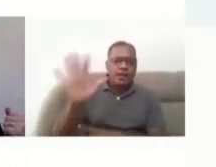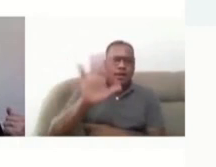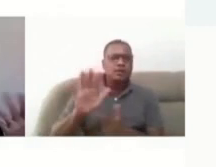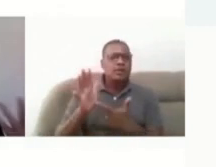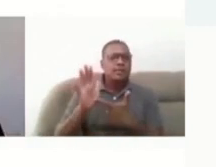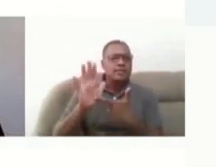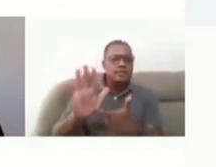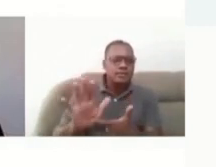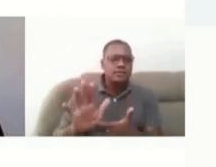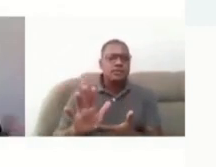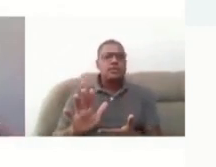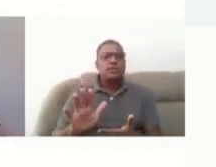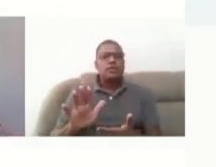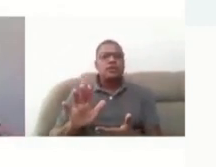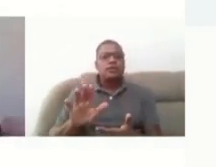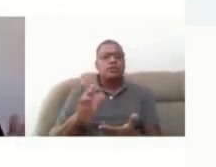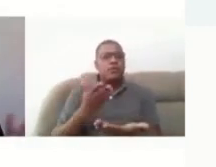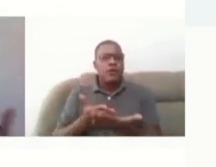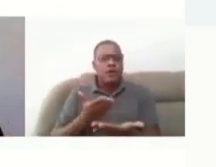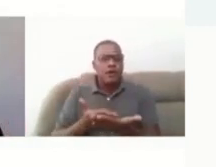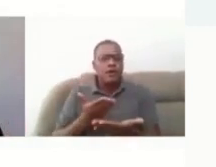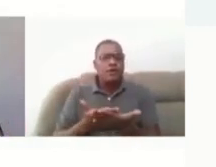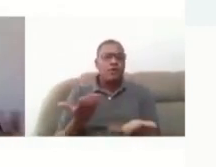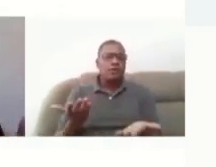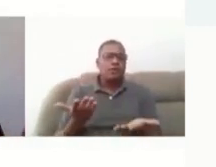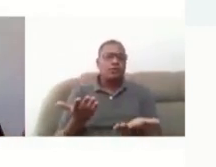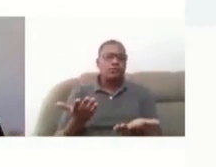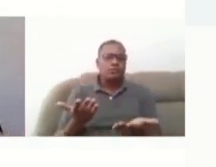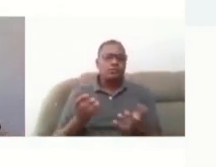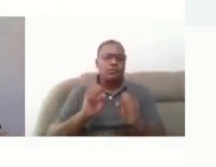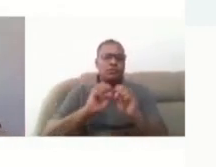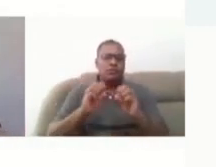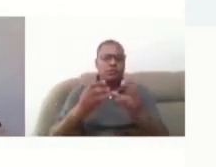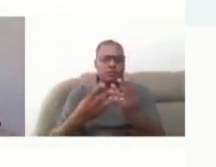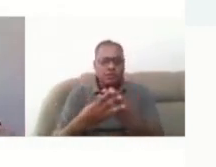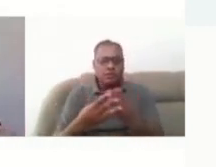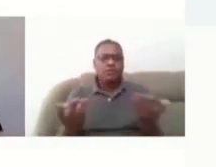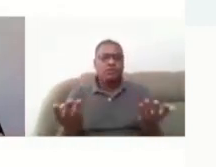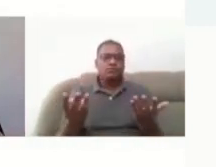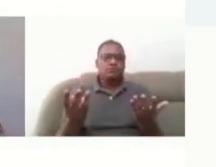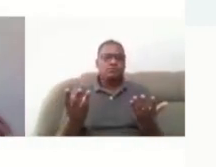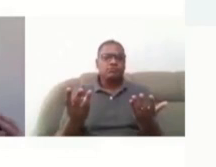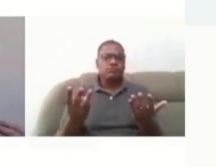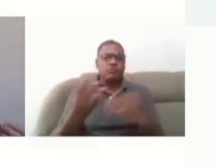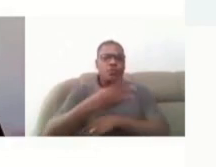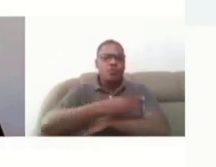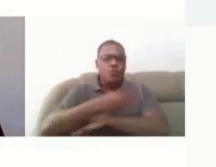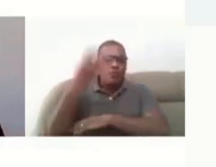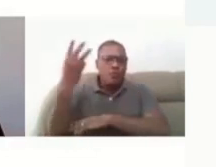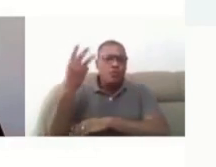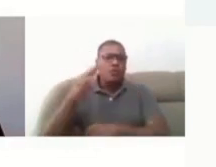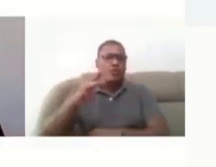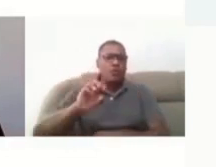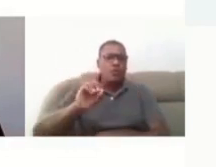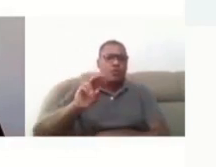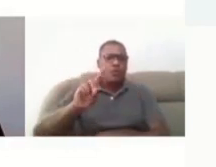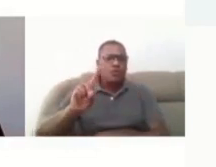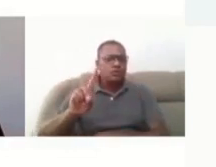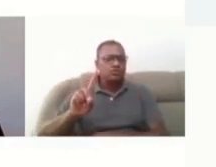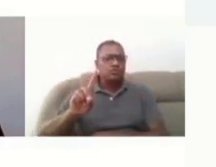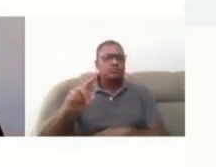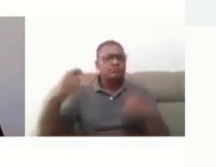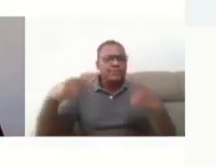numa aula, seja no PowerPoint, no Word, é interessante que se descreva essa imagem,